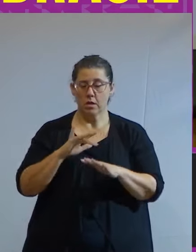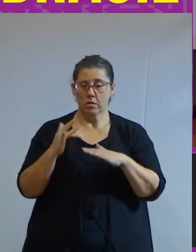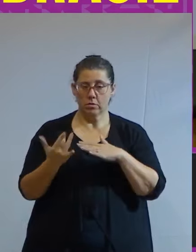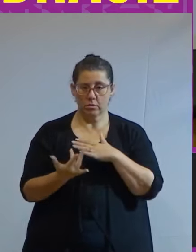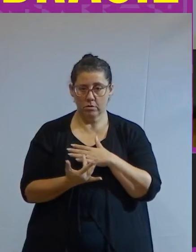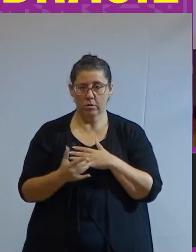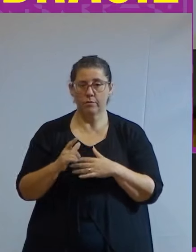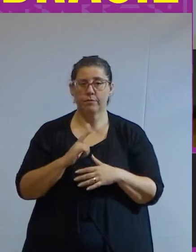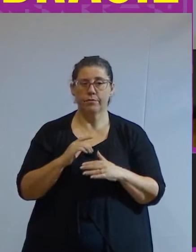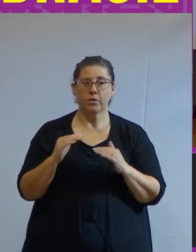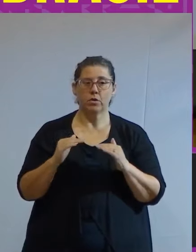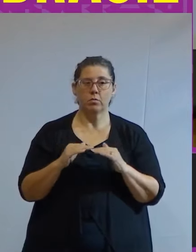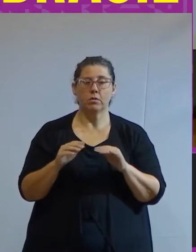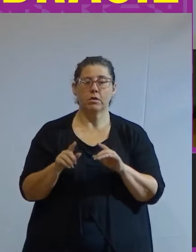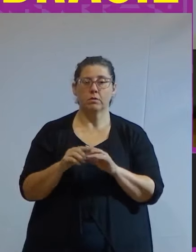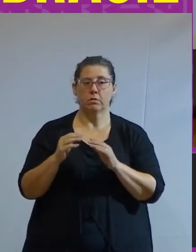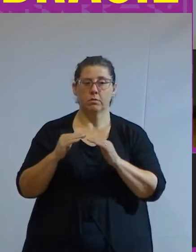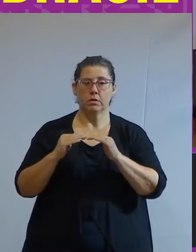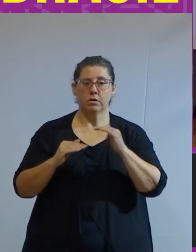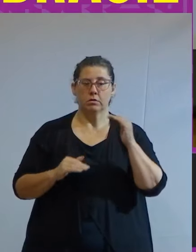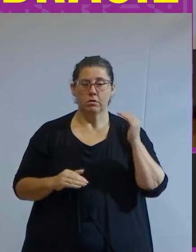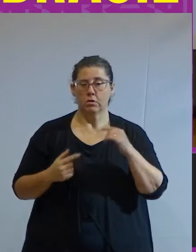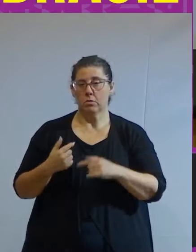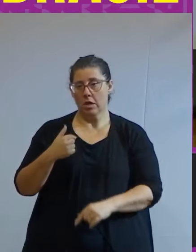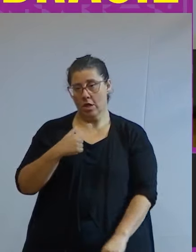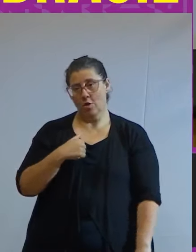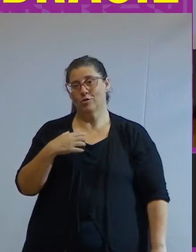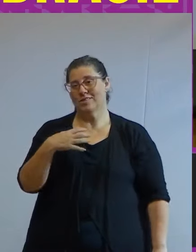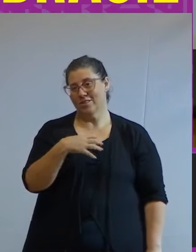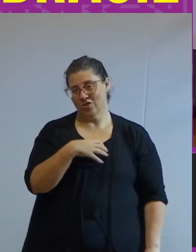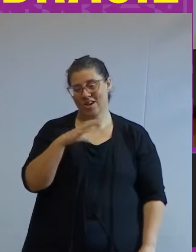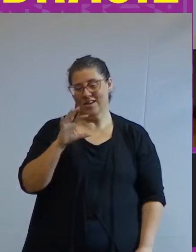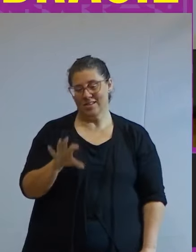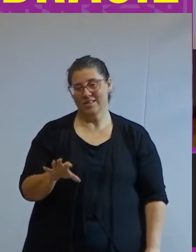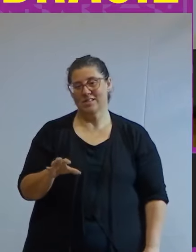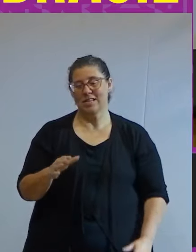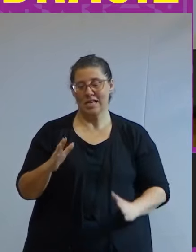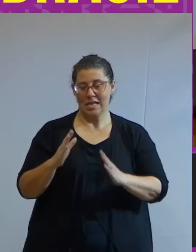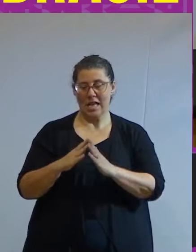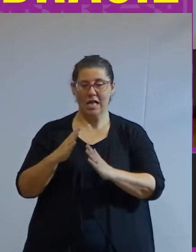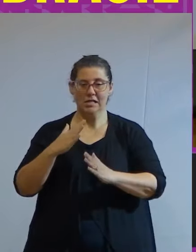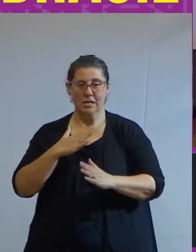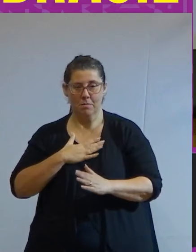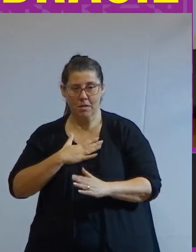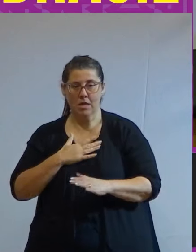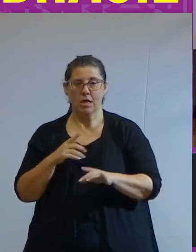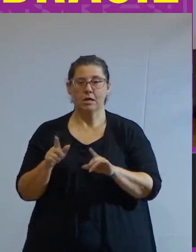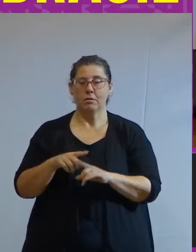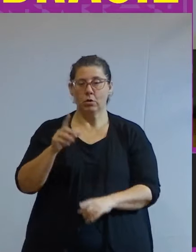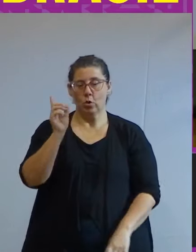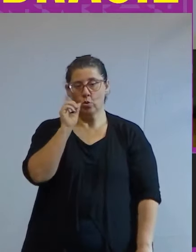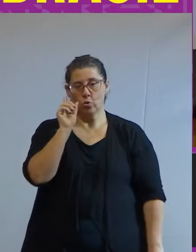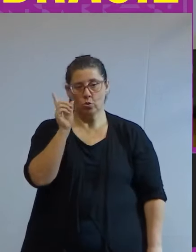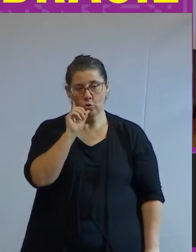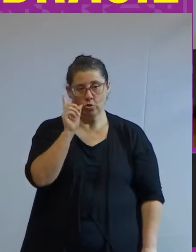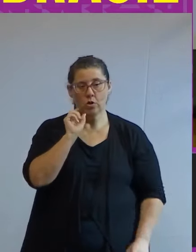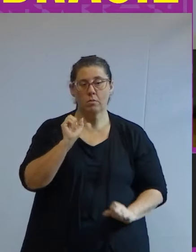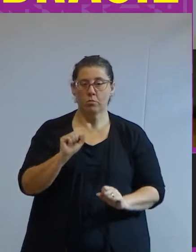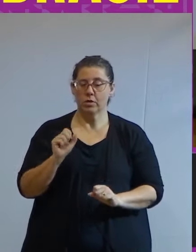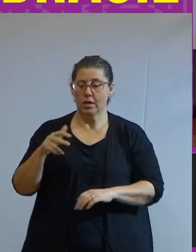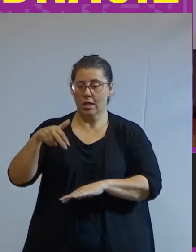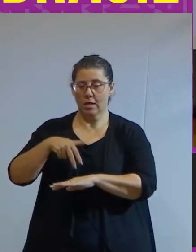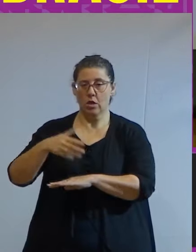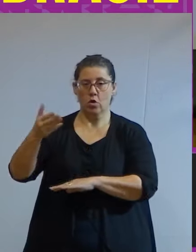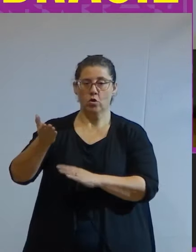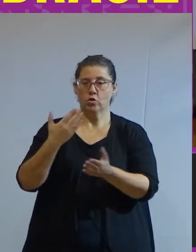tem muito a ver sobre essa desigualdade porque eu passei por isso dentro de casa eu passei por isso no meu dia a dia para eu poder estar aqui hoje